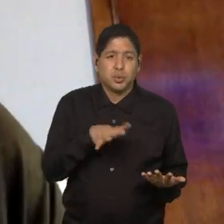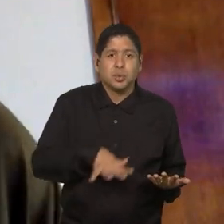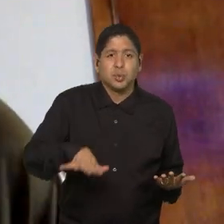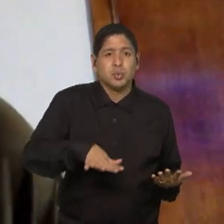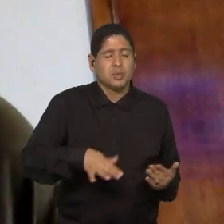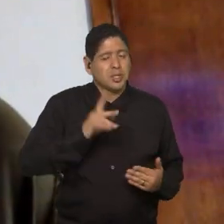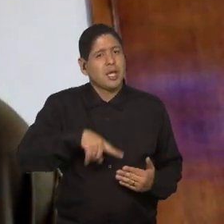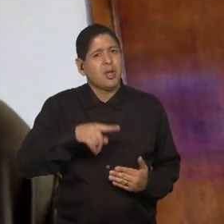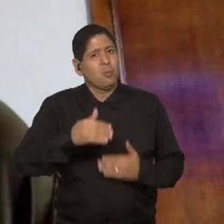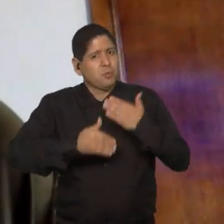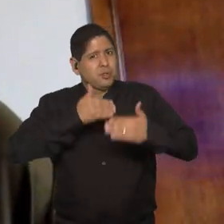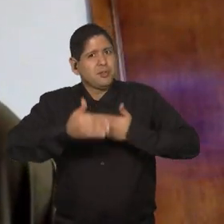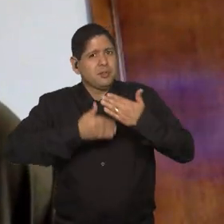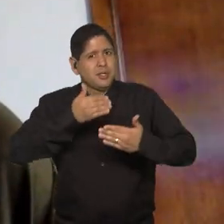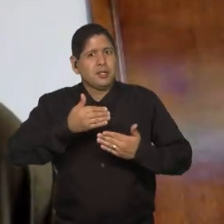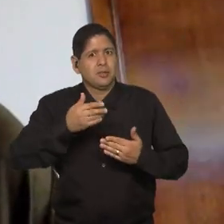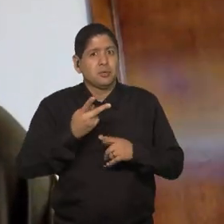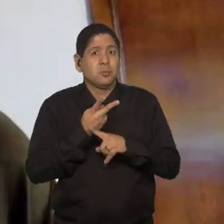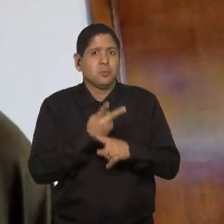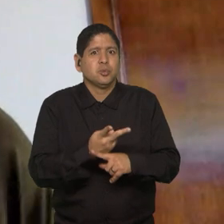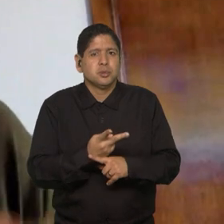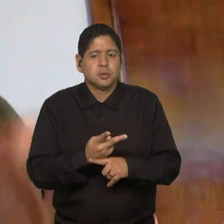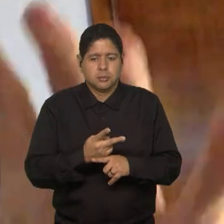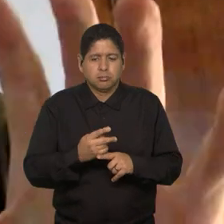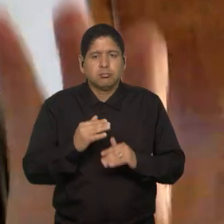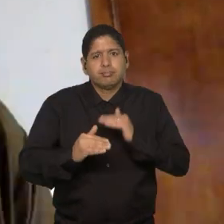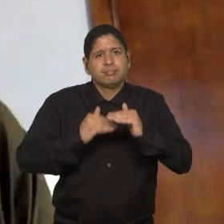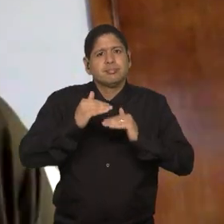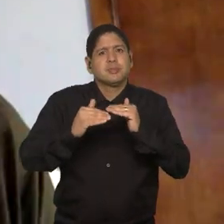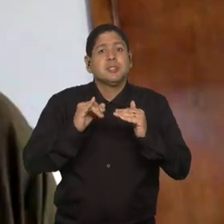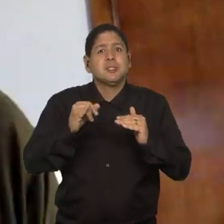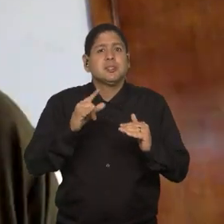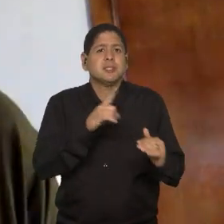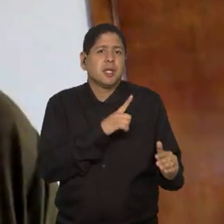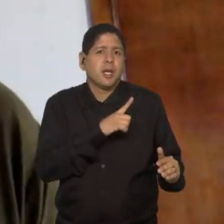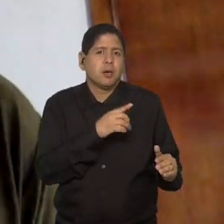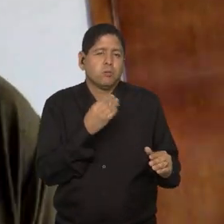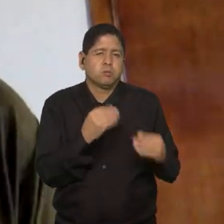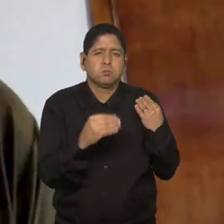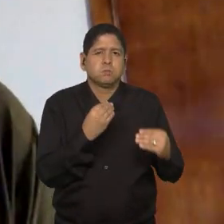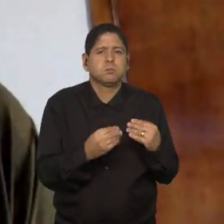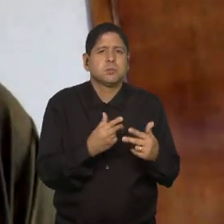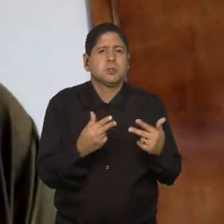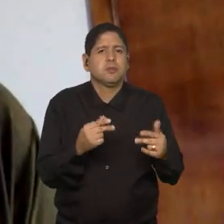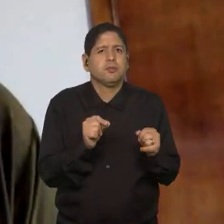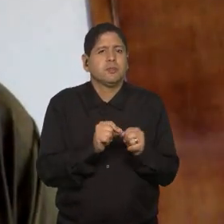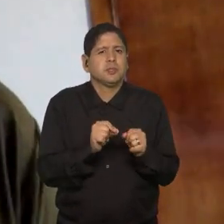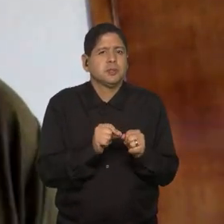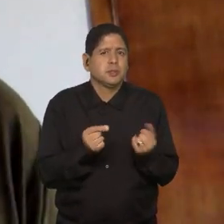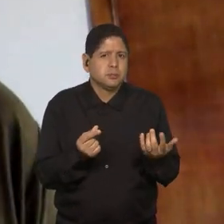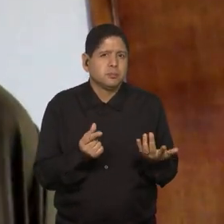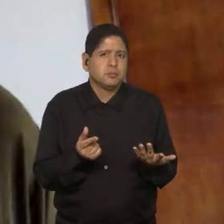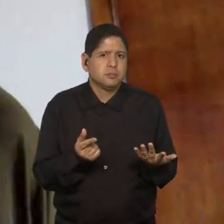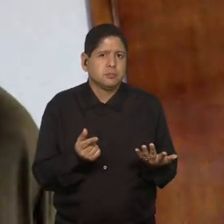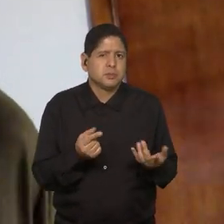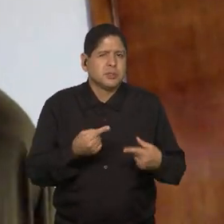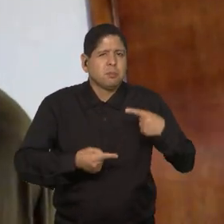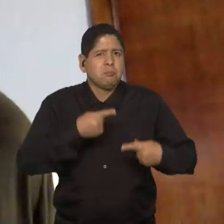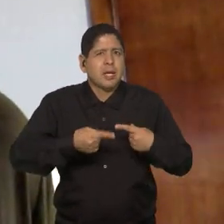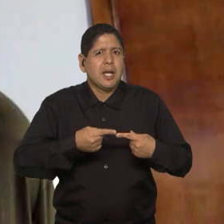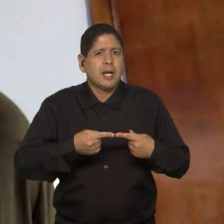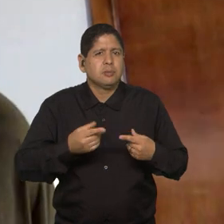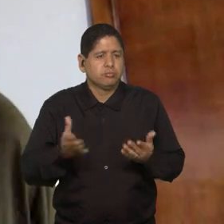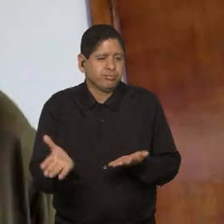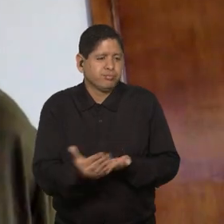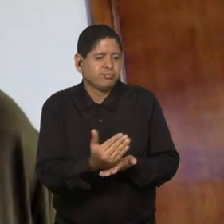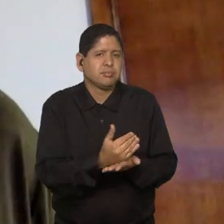processo que se busca fomentar quando se coloca, se faz um trabalho de levantamento